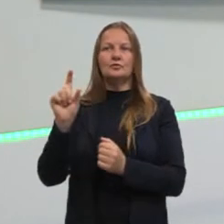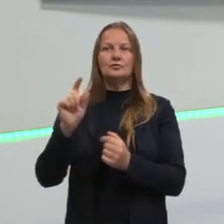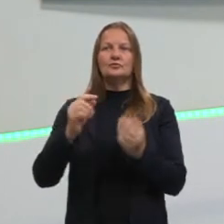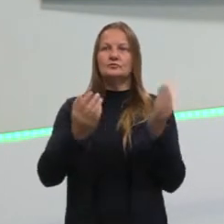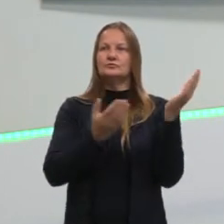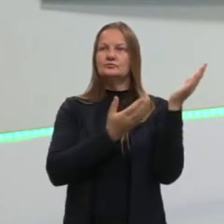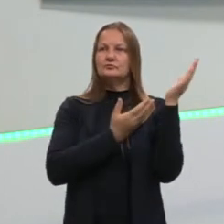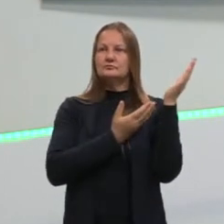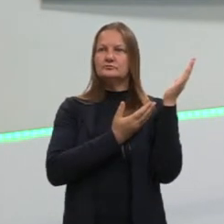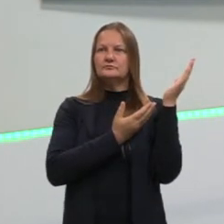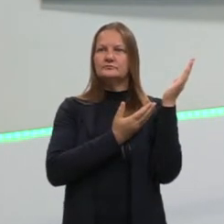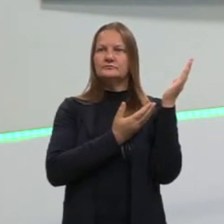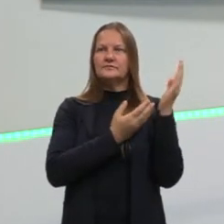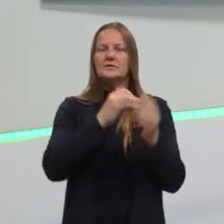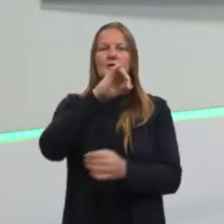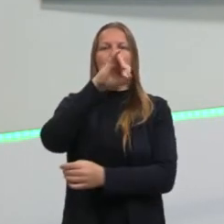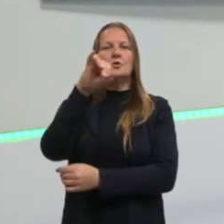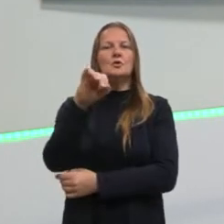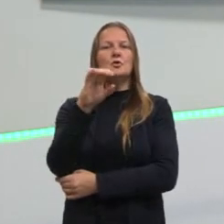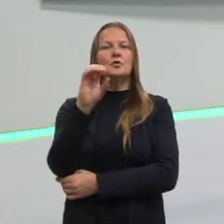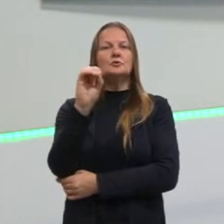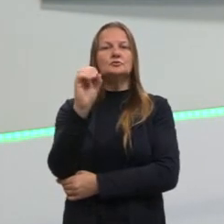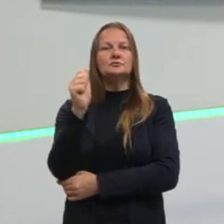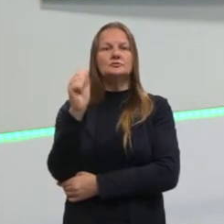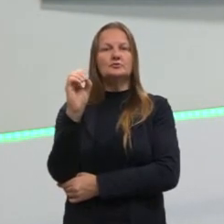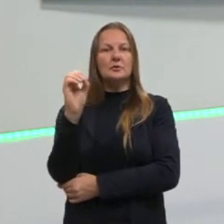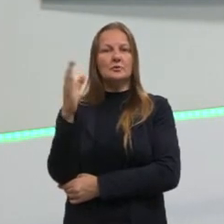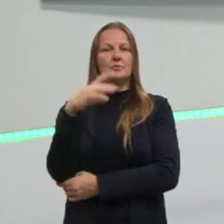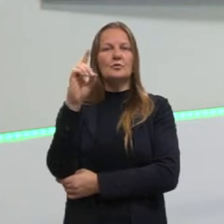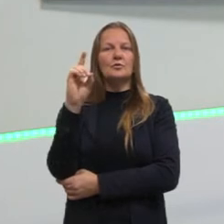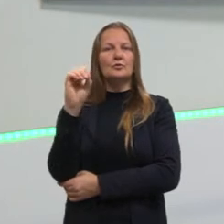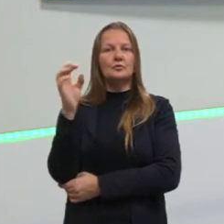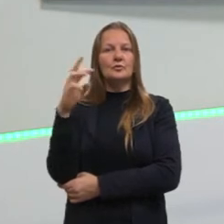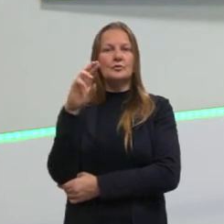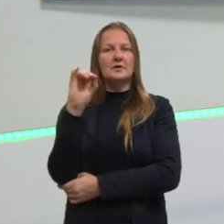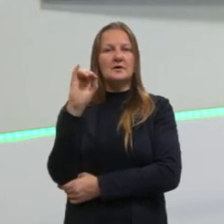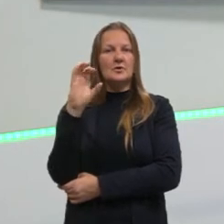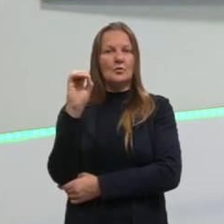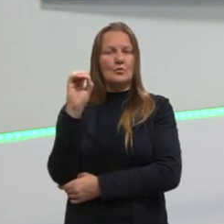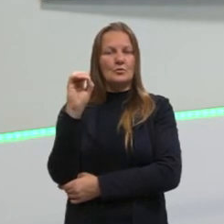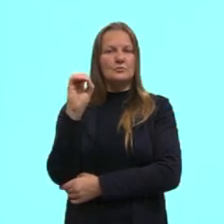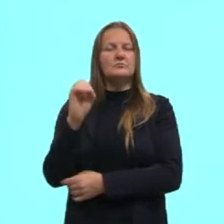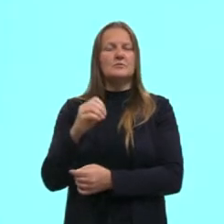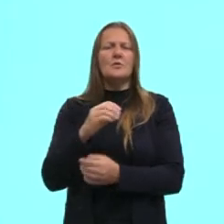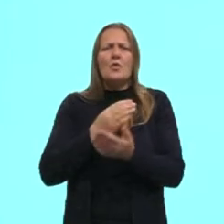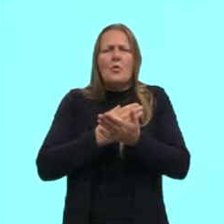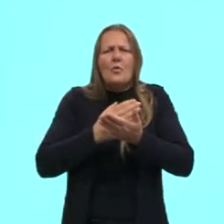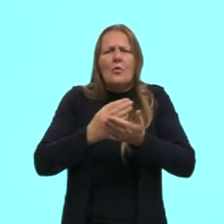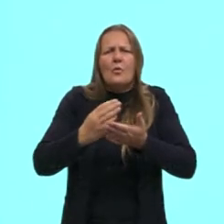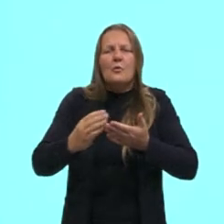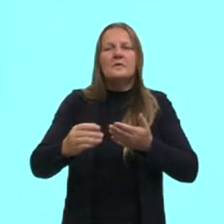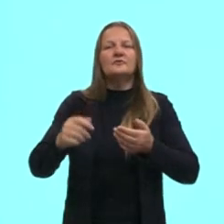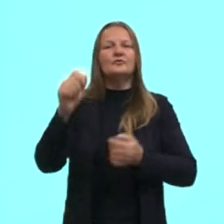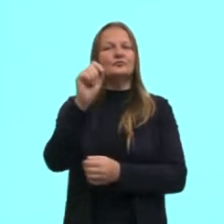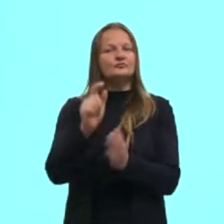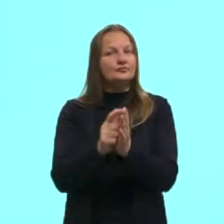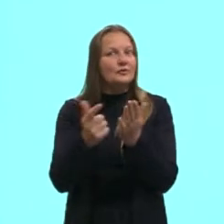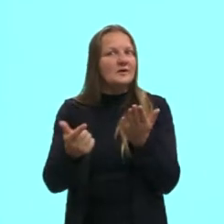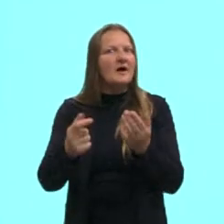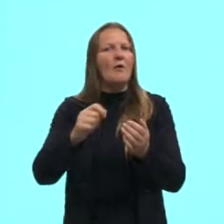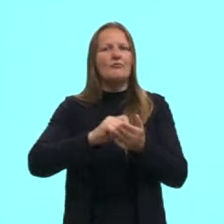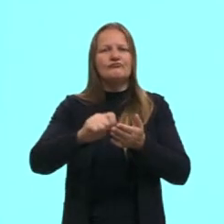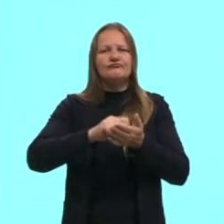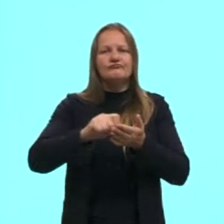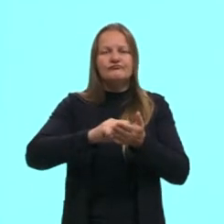o João do Rio, tá? Que também foi um cara aí que começou nesse meio jornalístico.